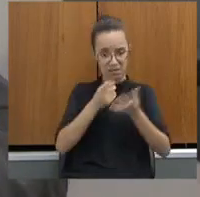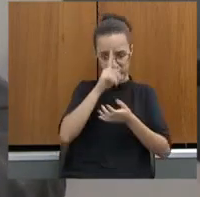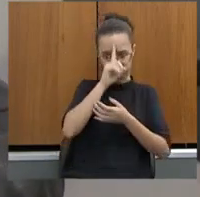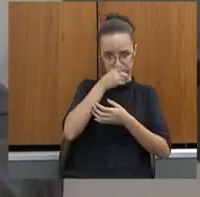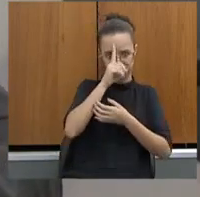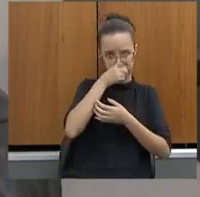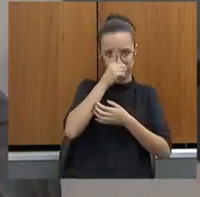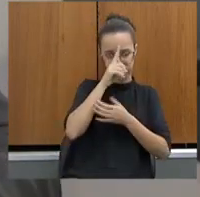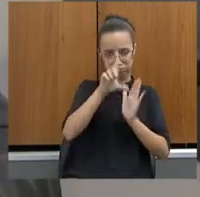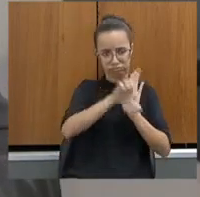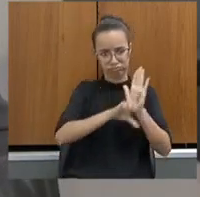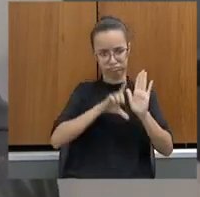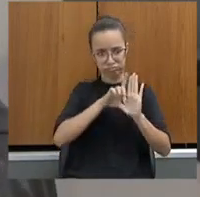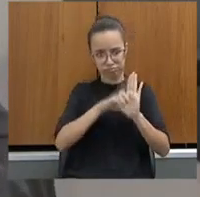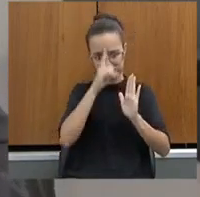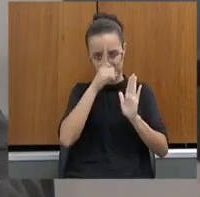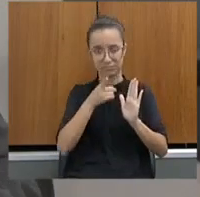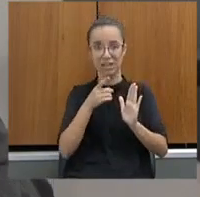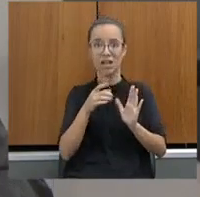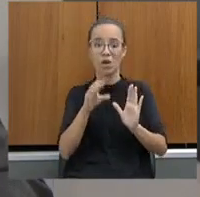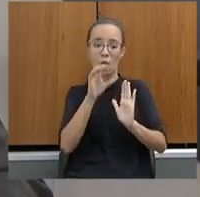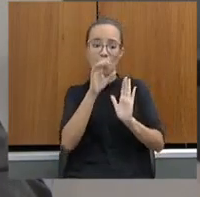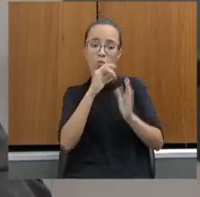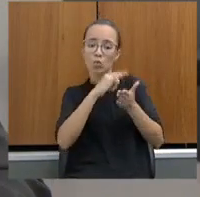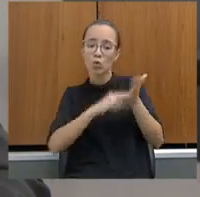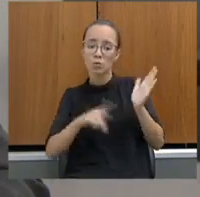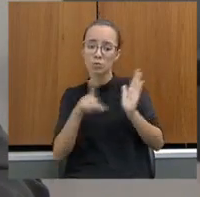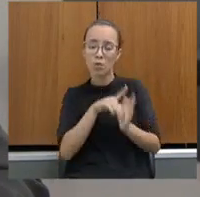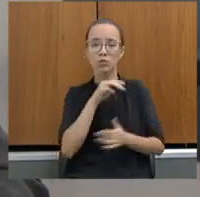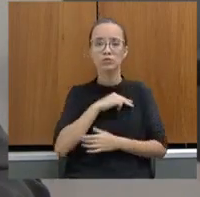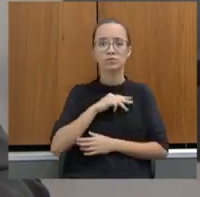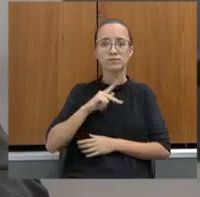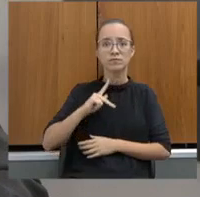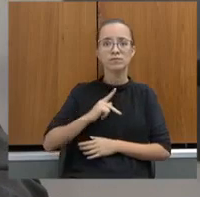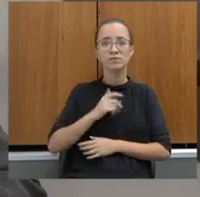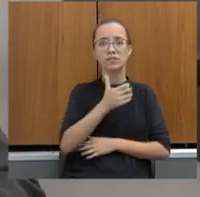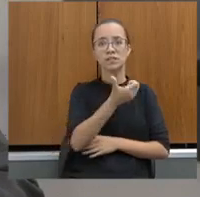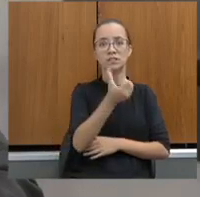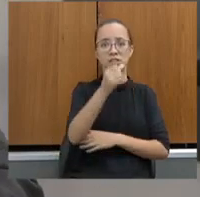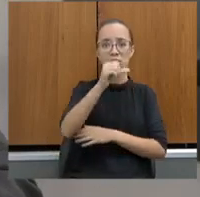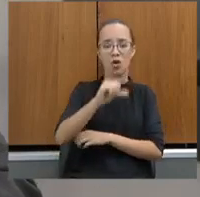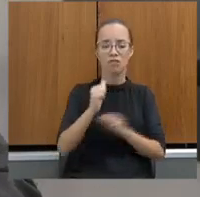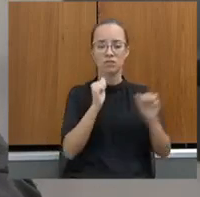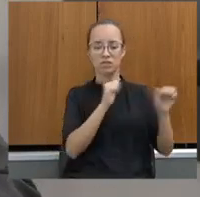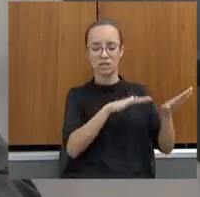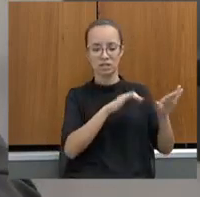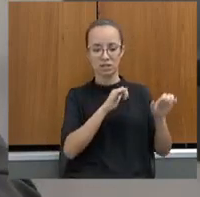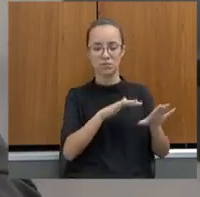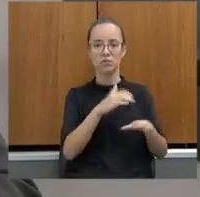O ofício do Ministério Público, 19 de setembro de 2022,